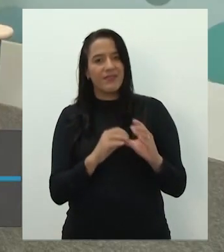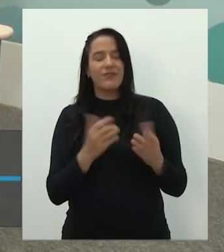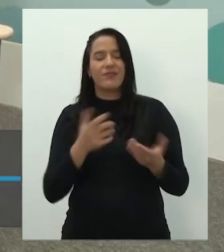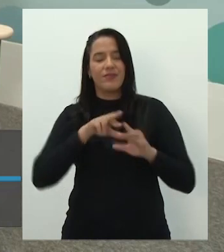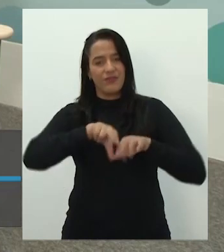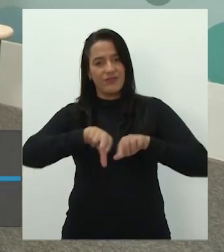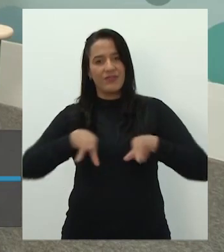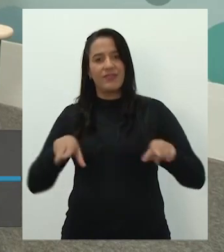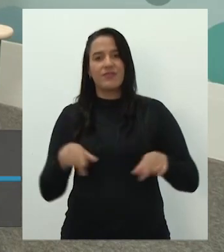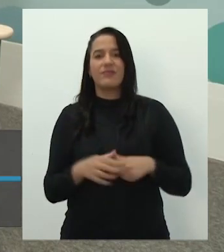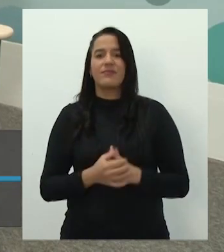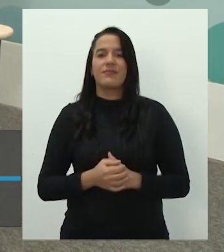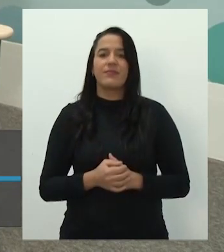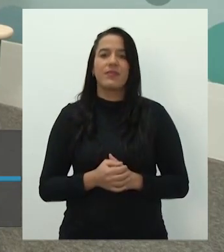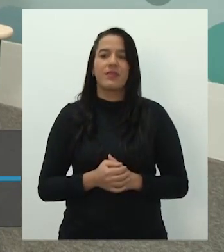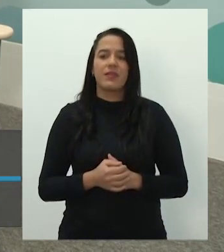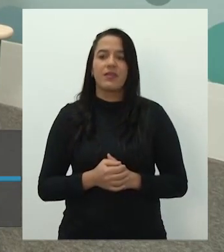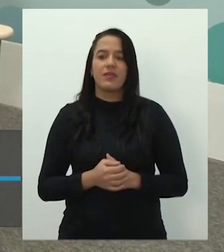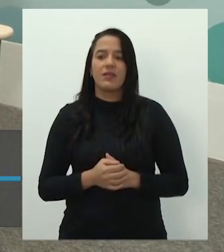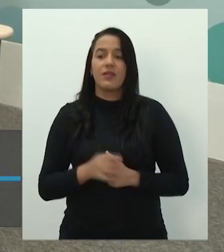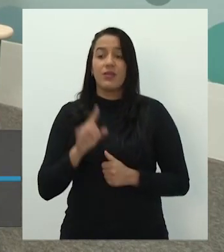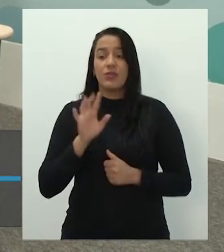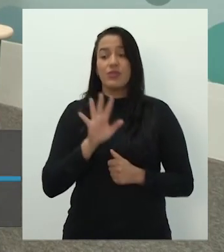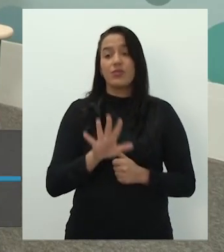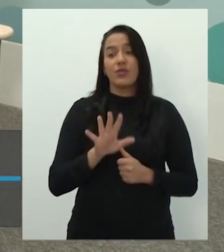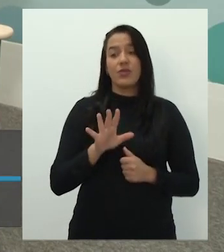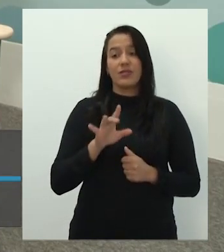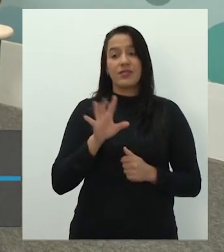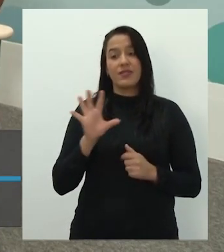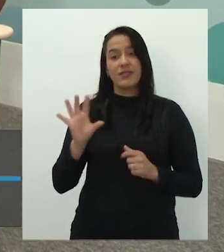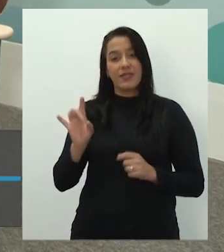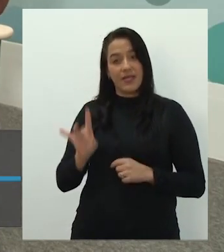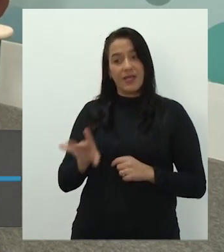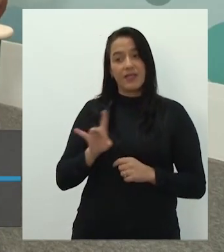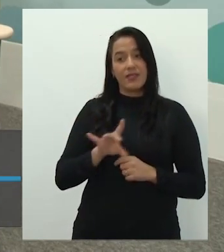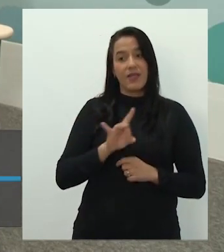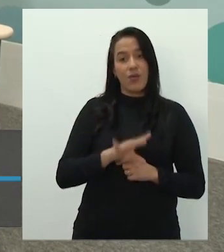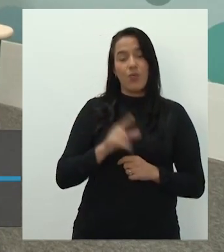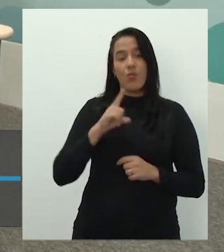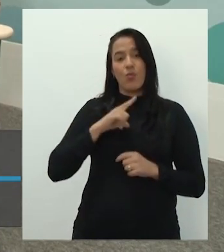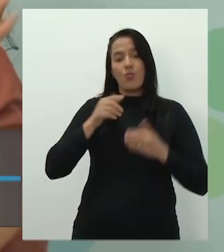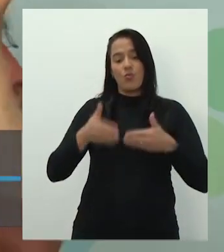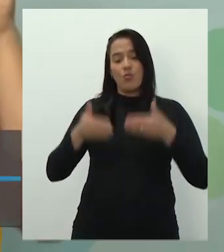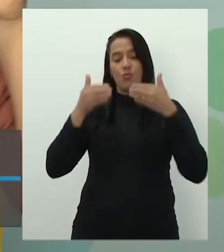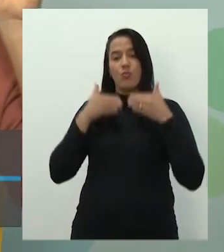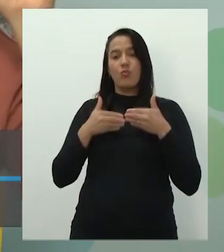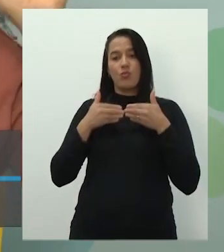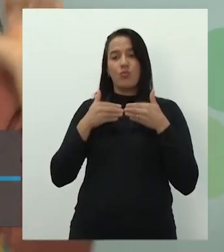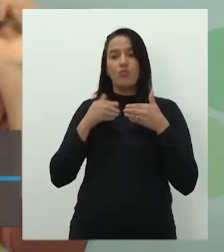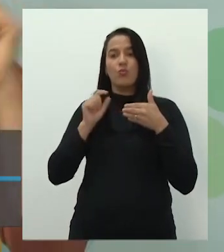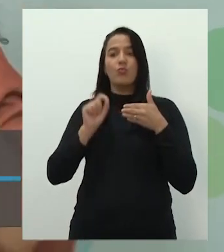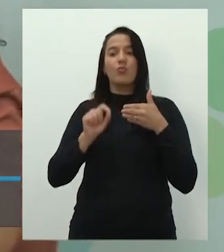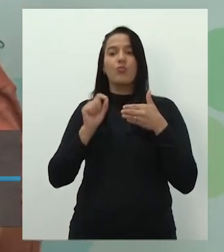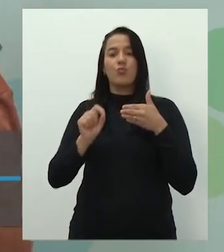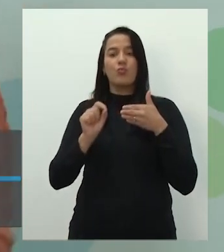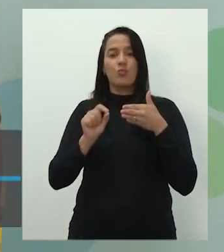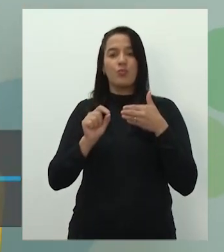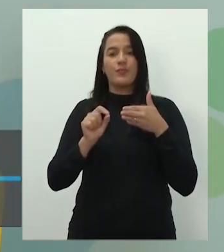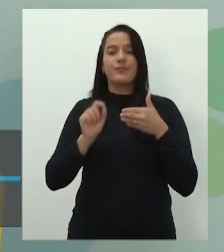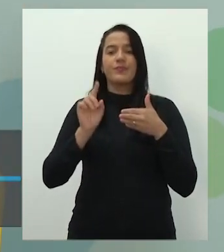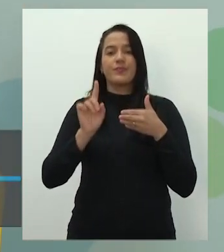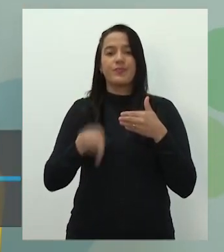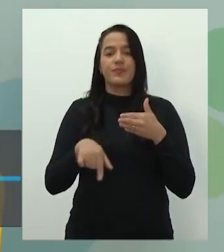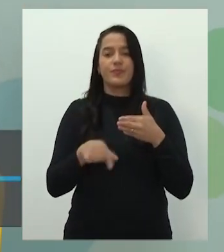Exatamente. Só que os três, eles têm como pano de fundo o quê? Eles estão